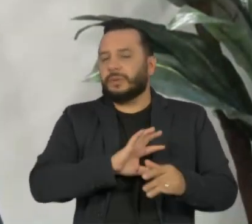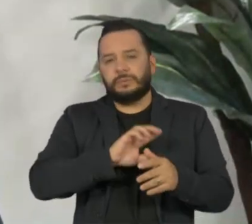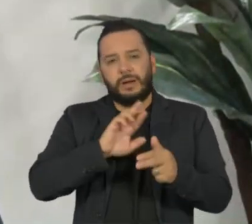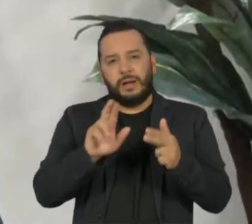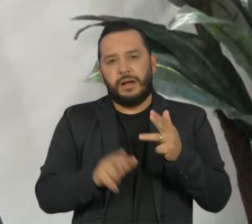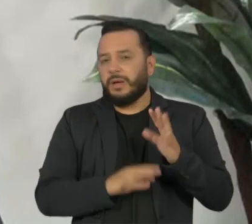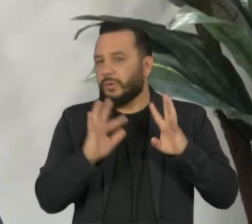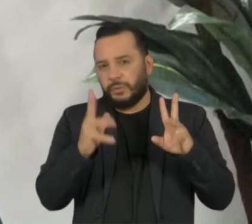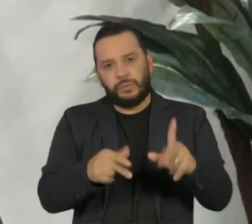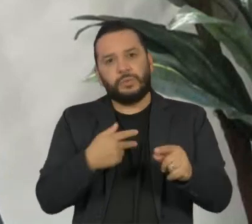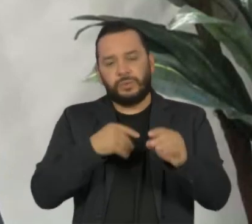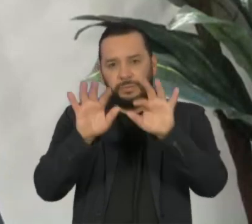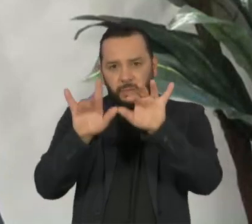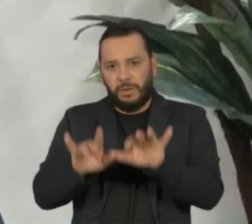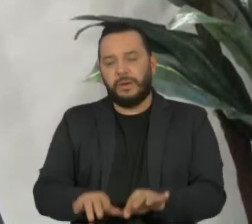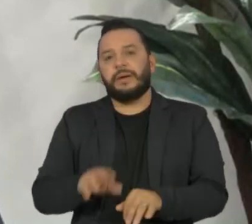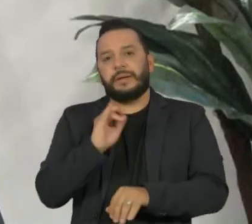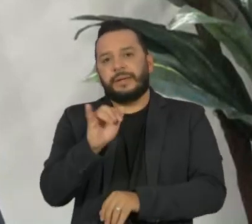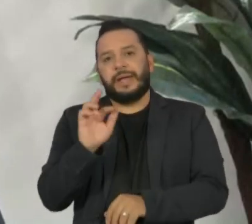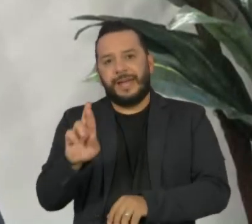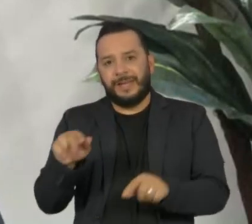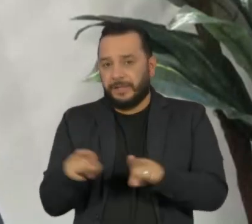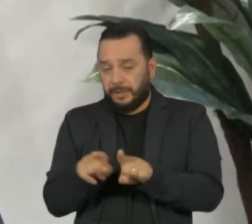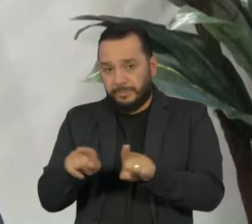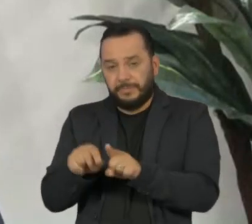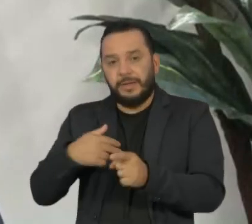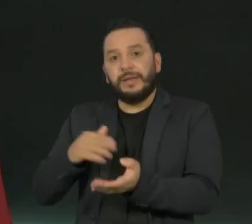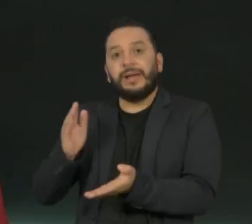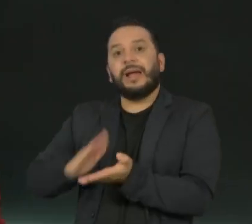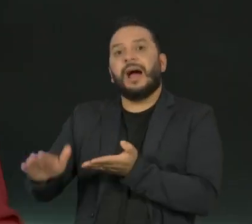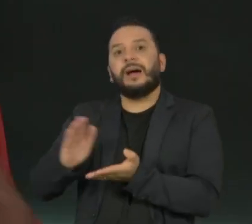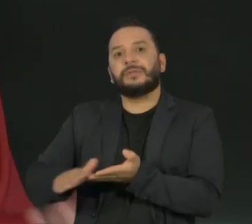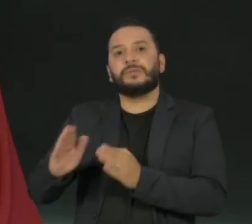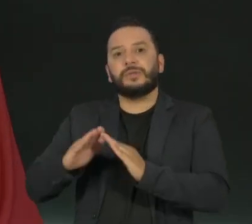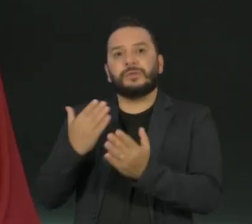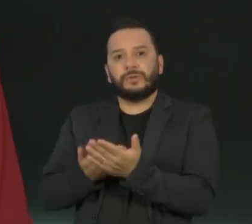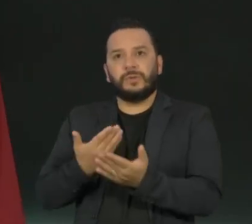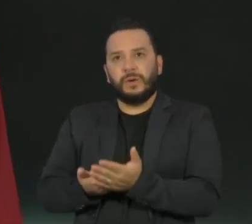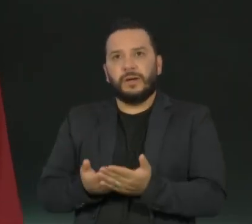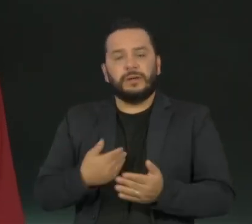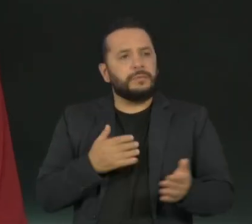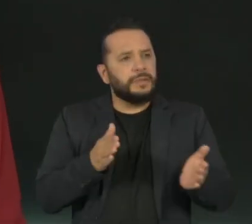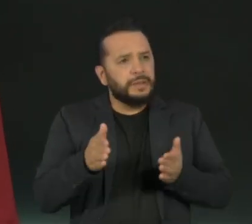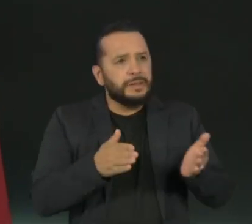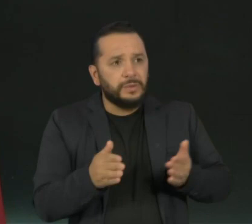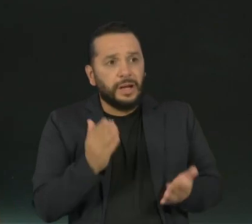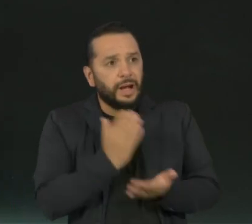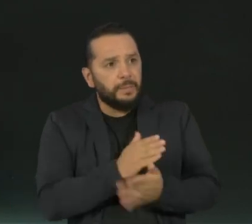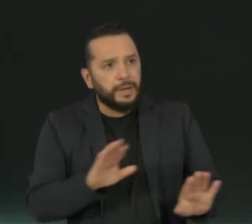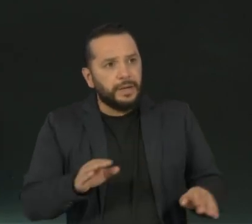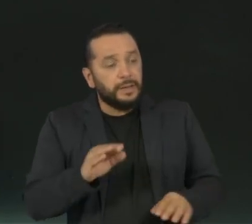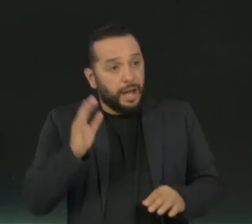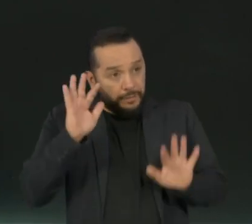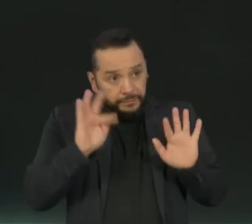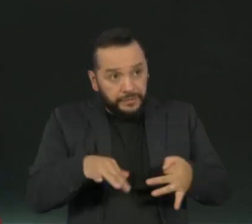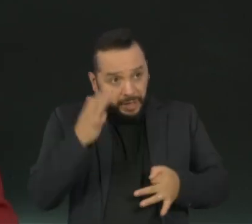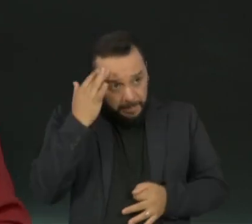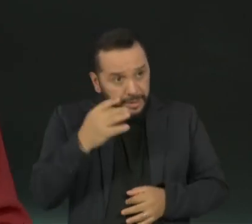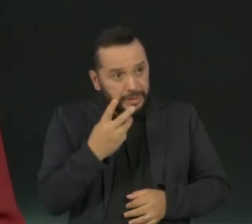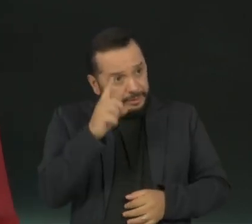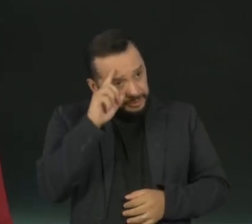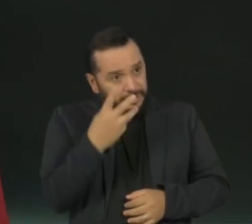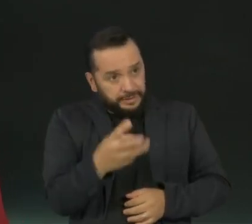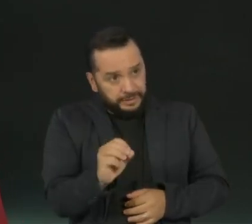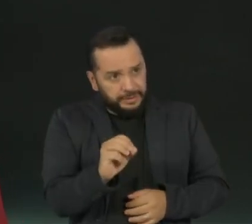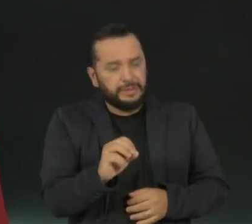incluir nessa declaração e gasto com educação. E o prazo está acabando, termina amanhã no dia 30. E caso